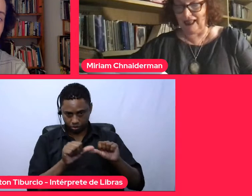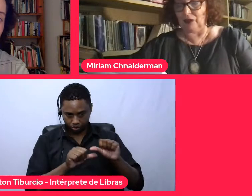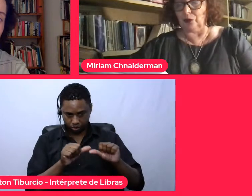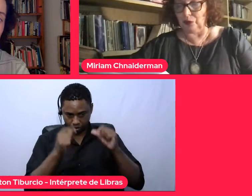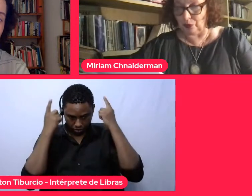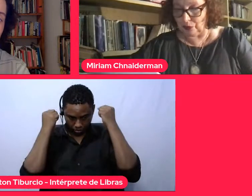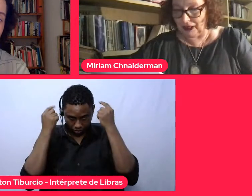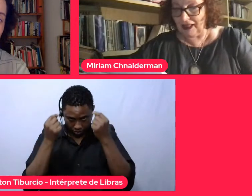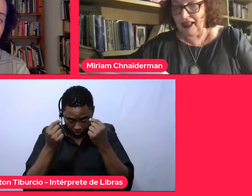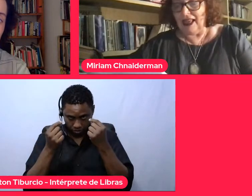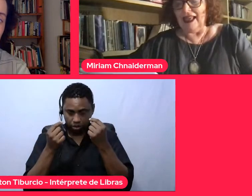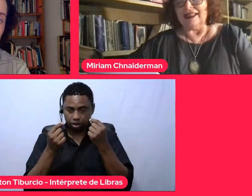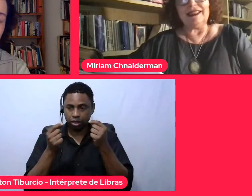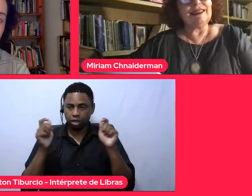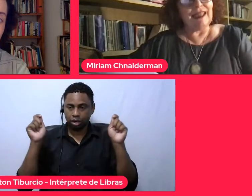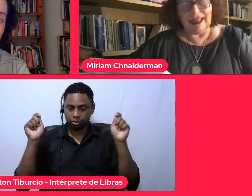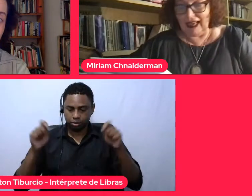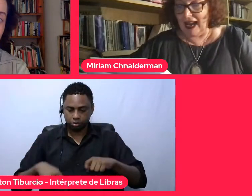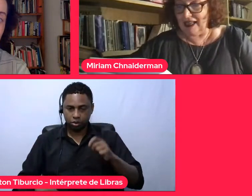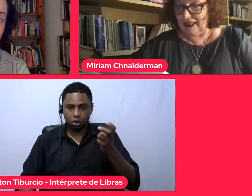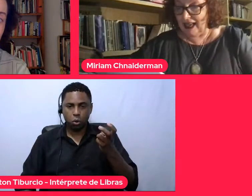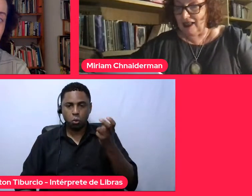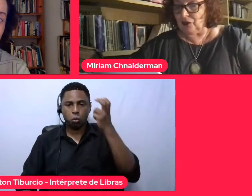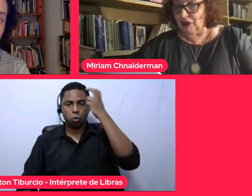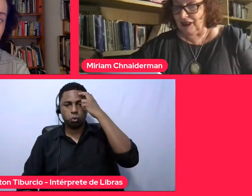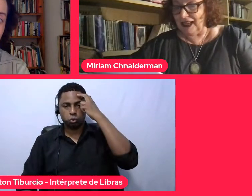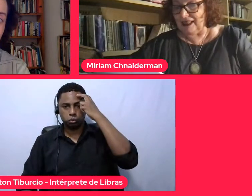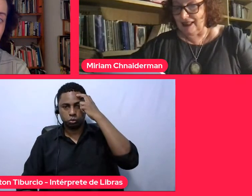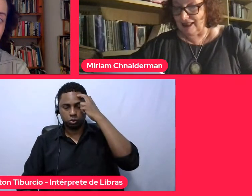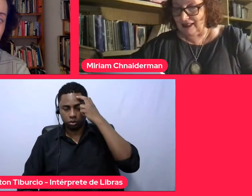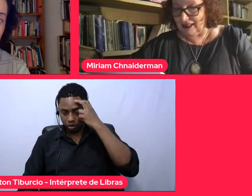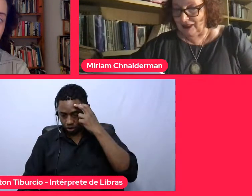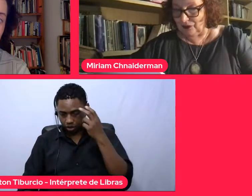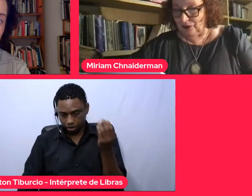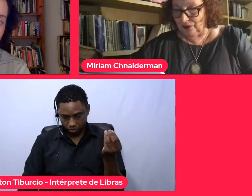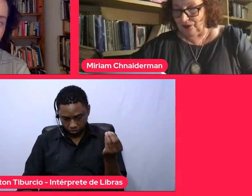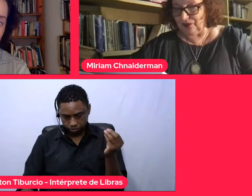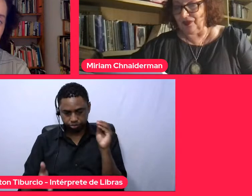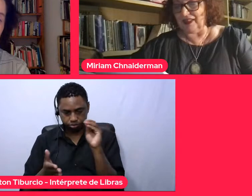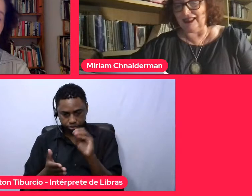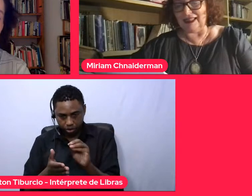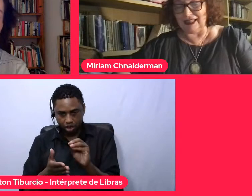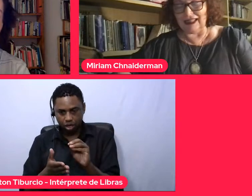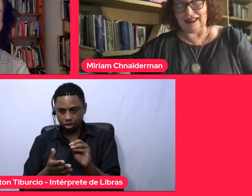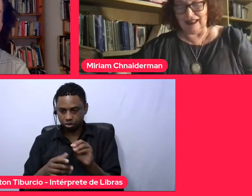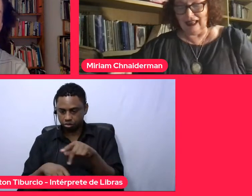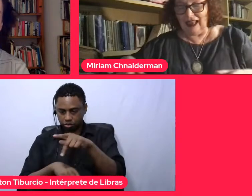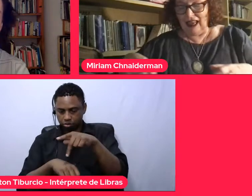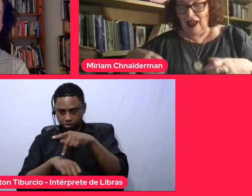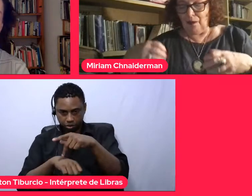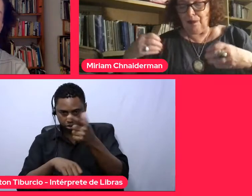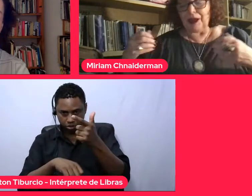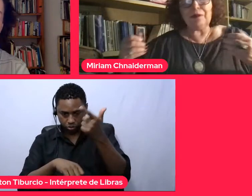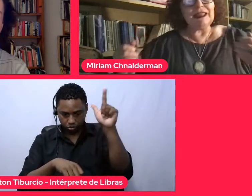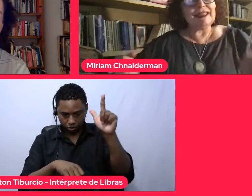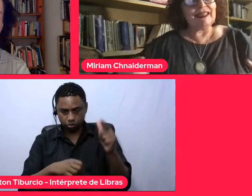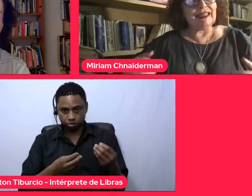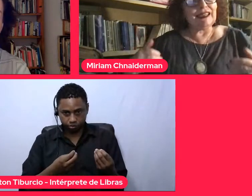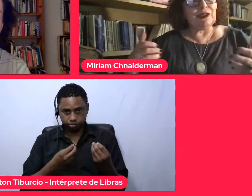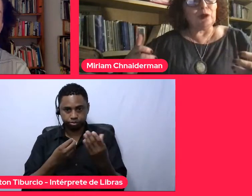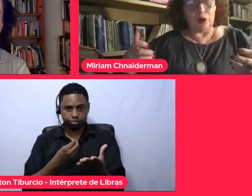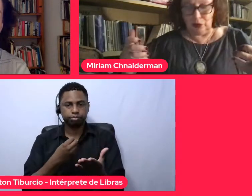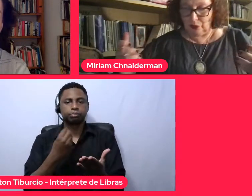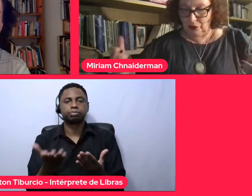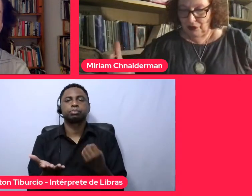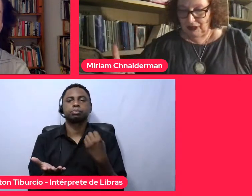que tem a cultura de integrar nela o que lhe é estrangeiro, de permitir